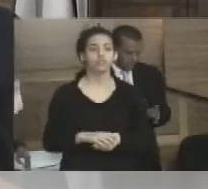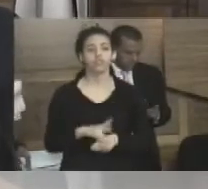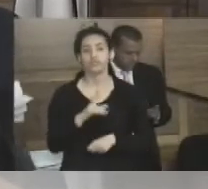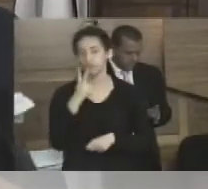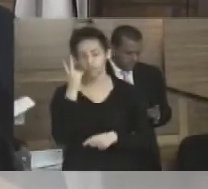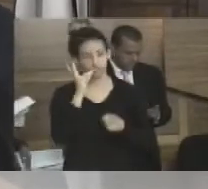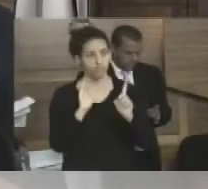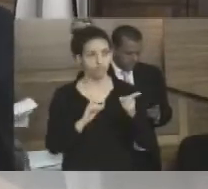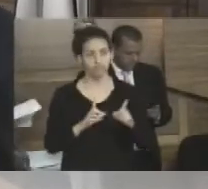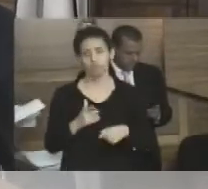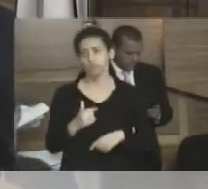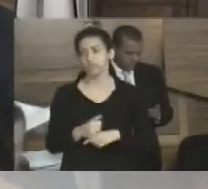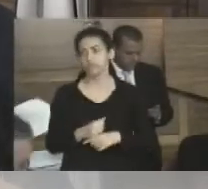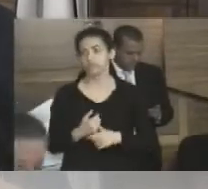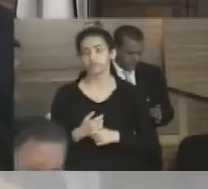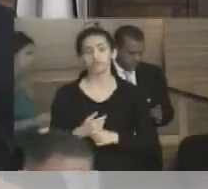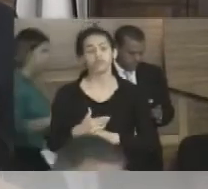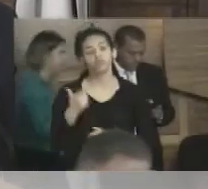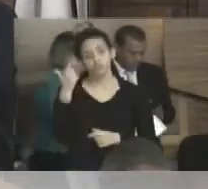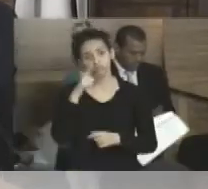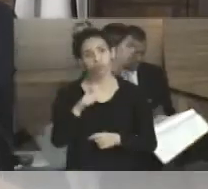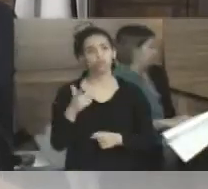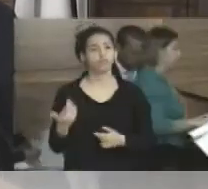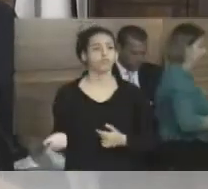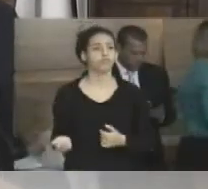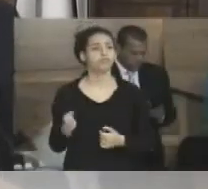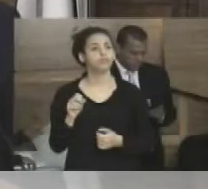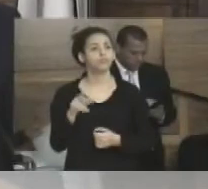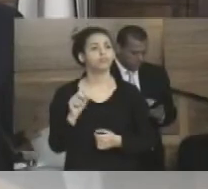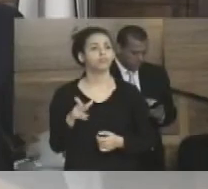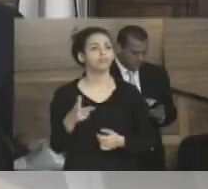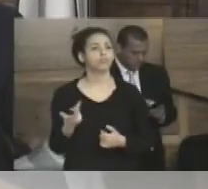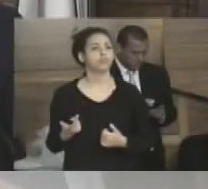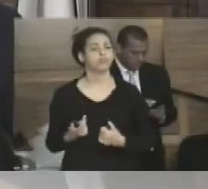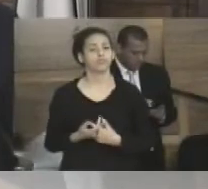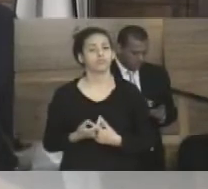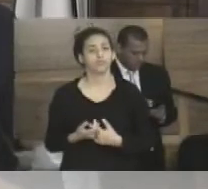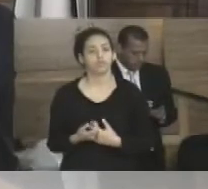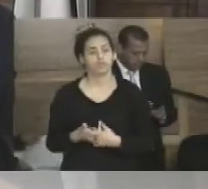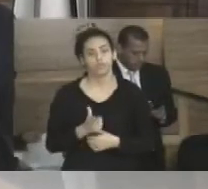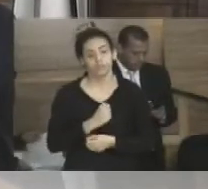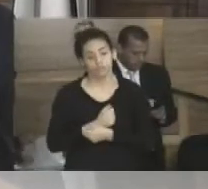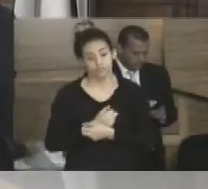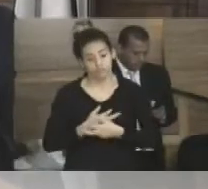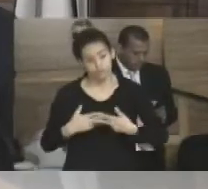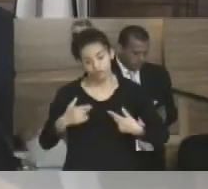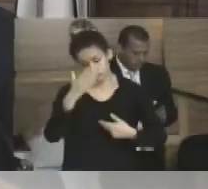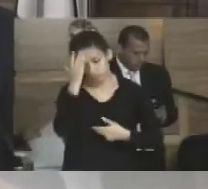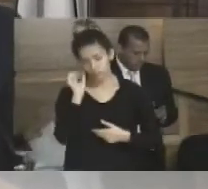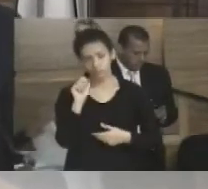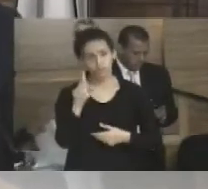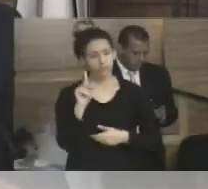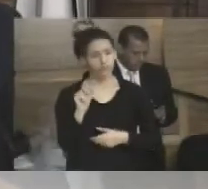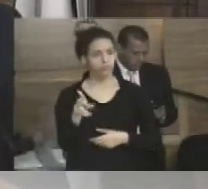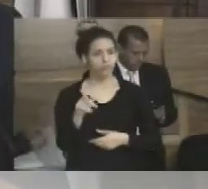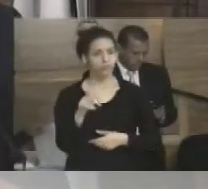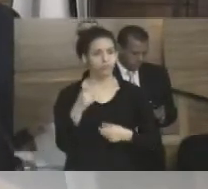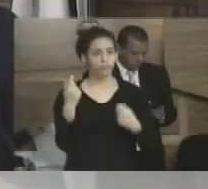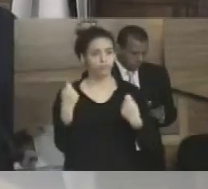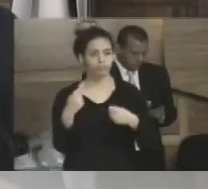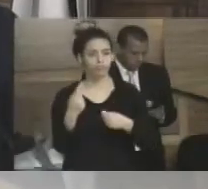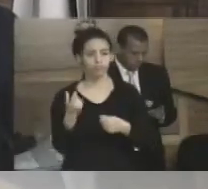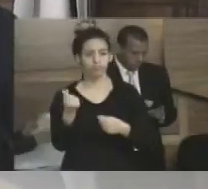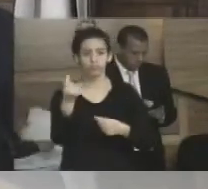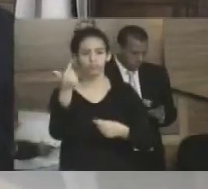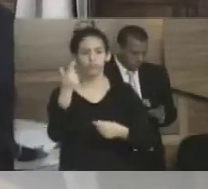vereador não, mas de alguém lá de cima e consegue. Gente, tem diversos aposentados que têm dinheiro para receber,